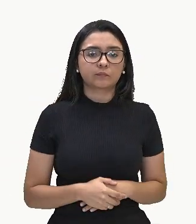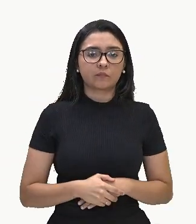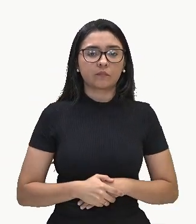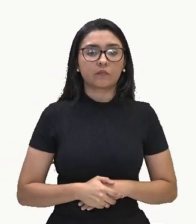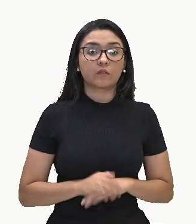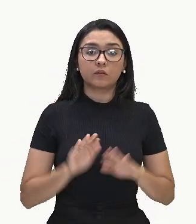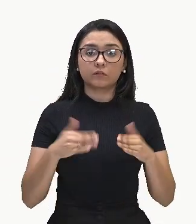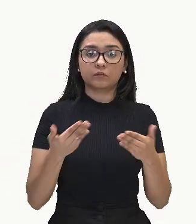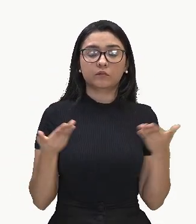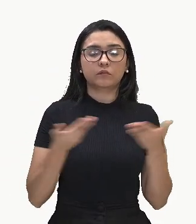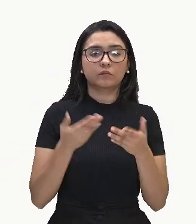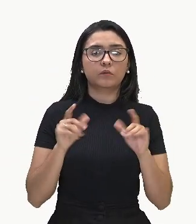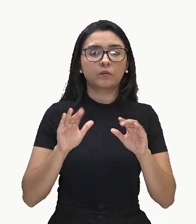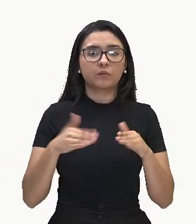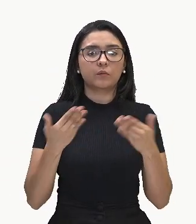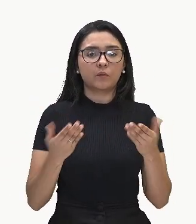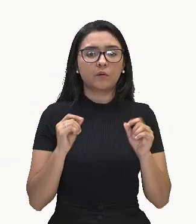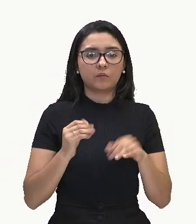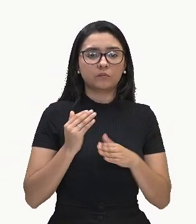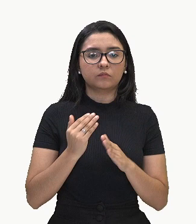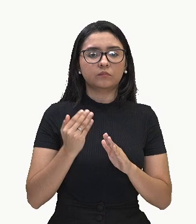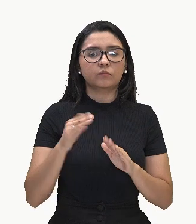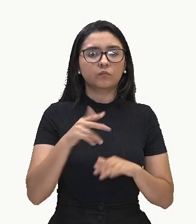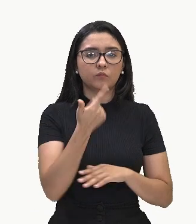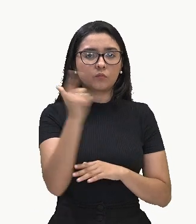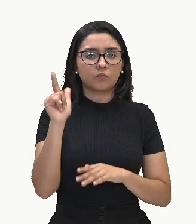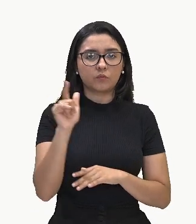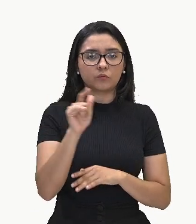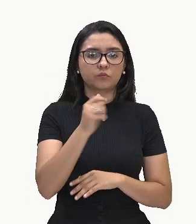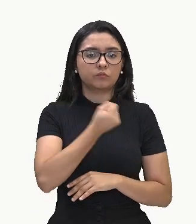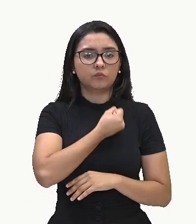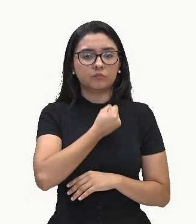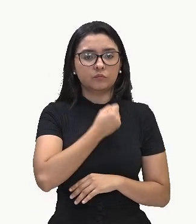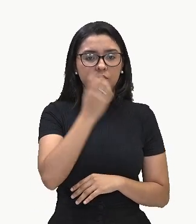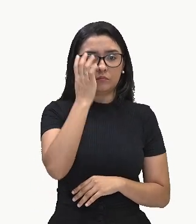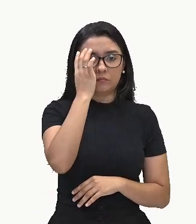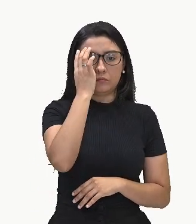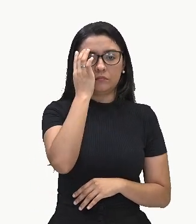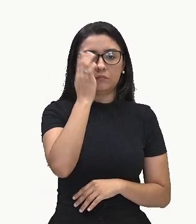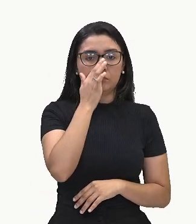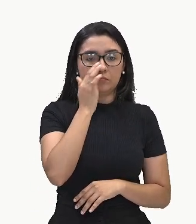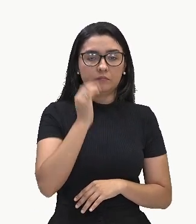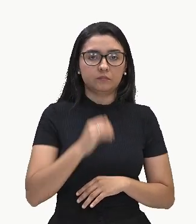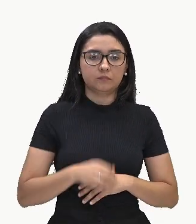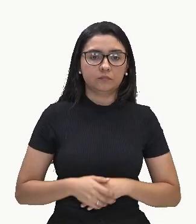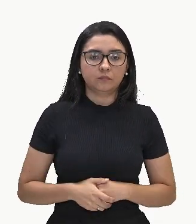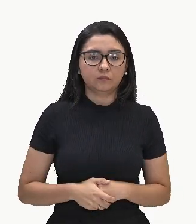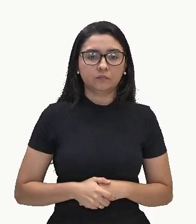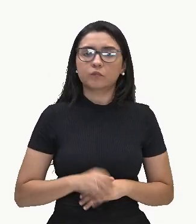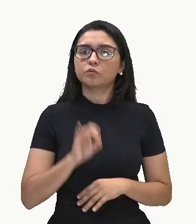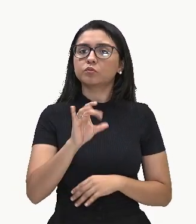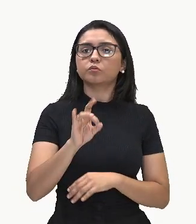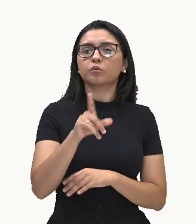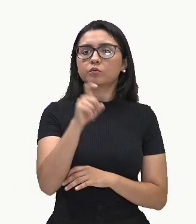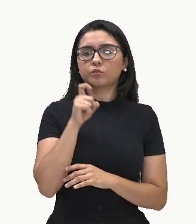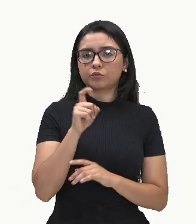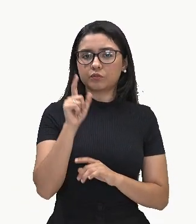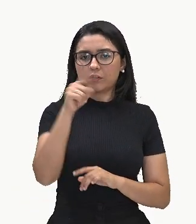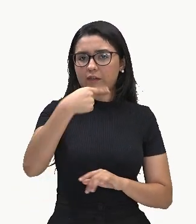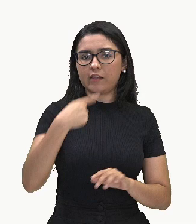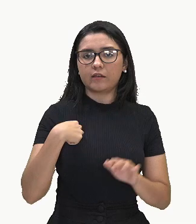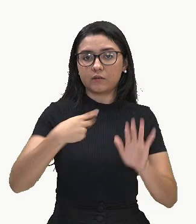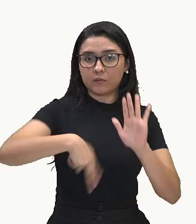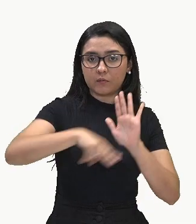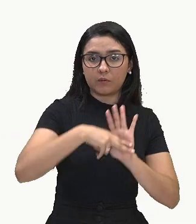né, qual seria o nosso próximo número? Seria o somente X, né? Que é o mesmo que